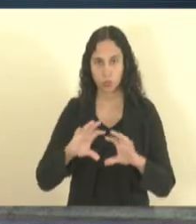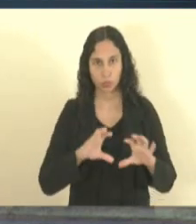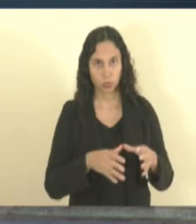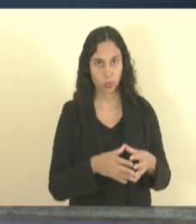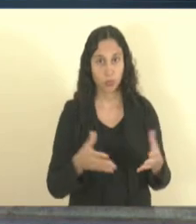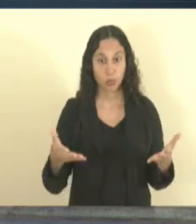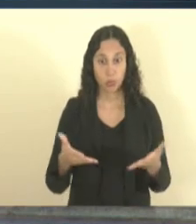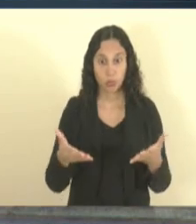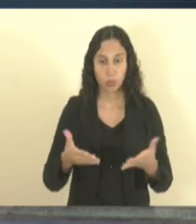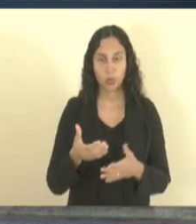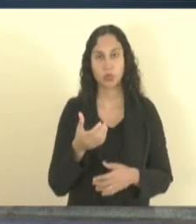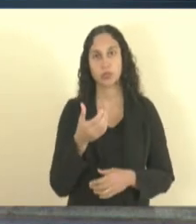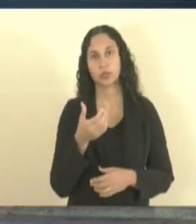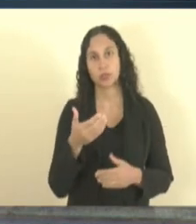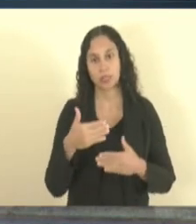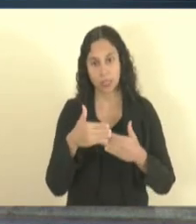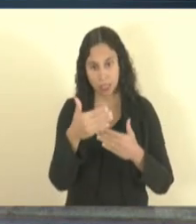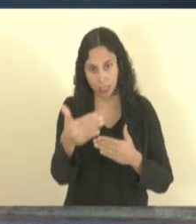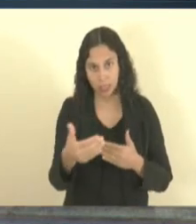62%.